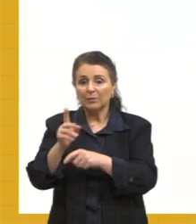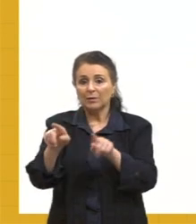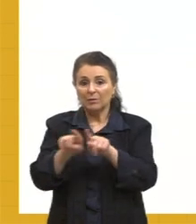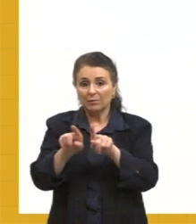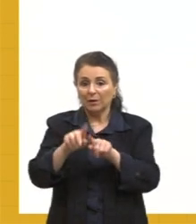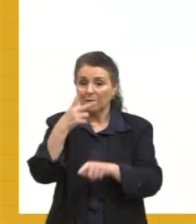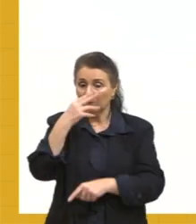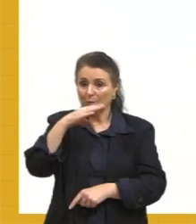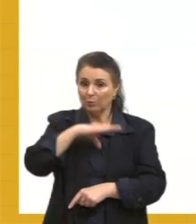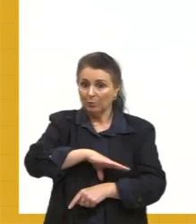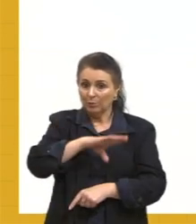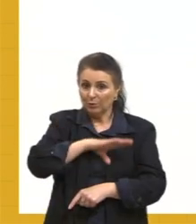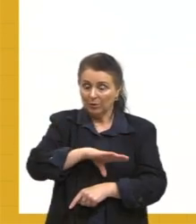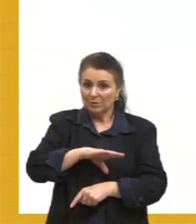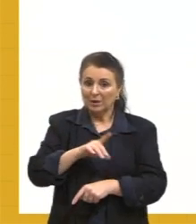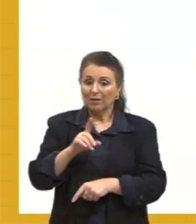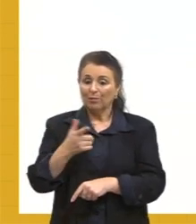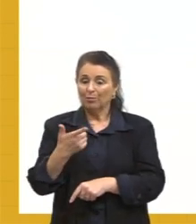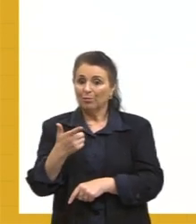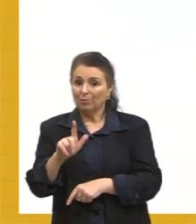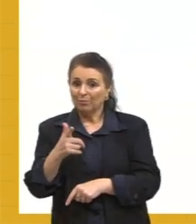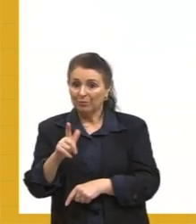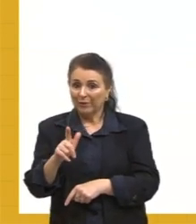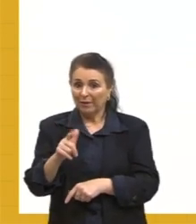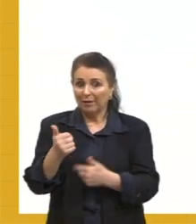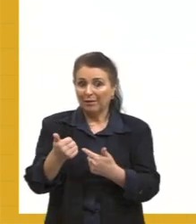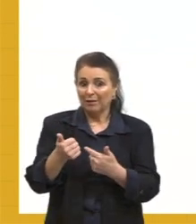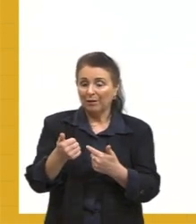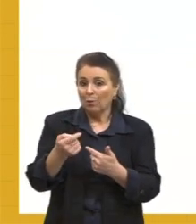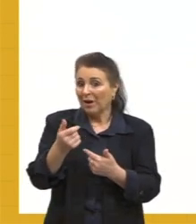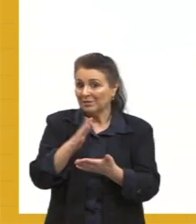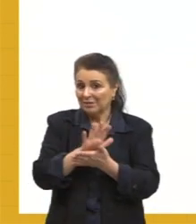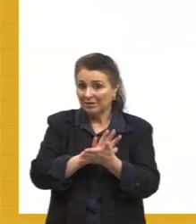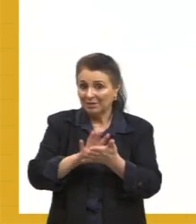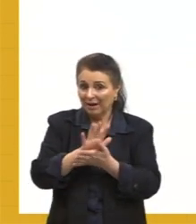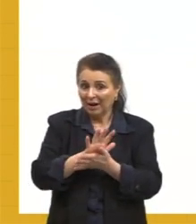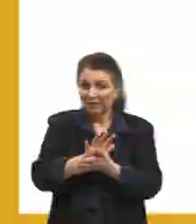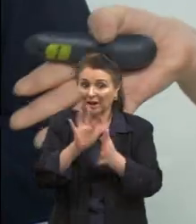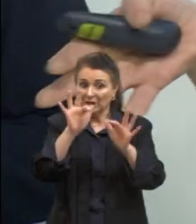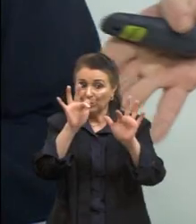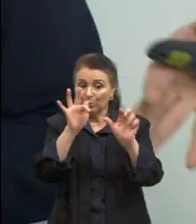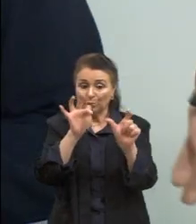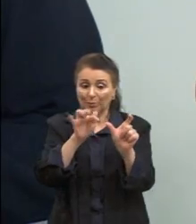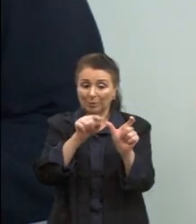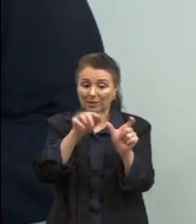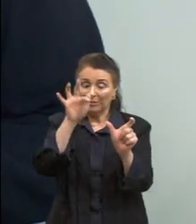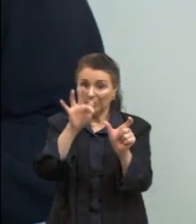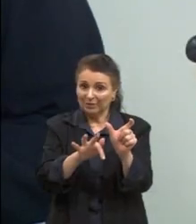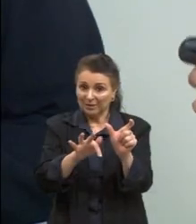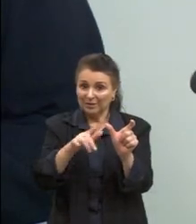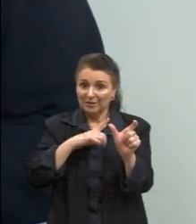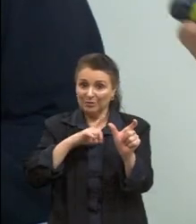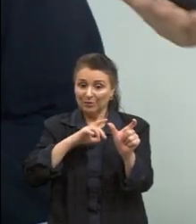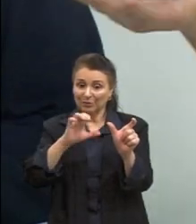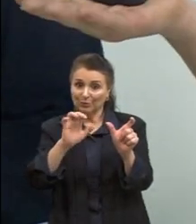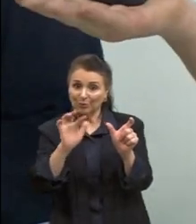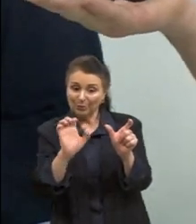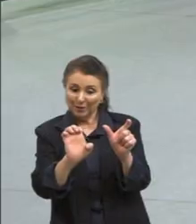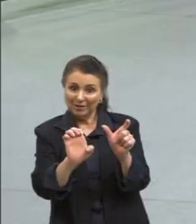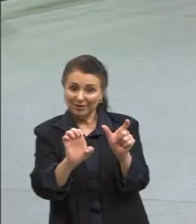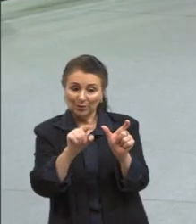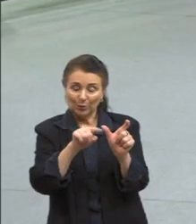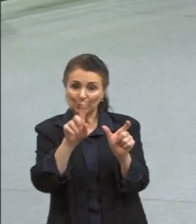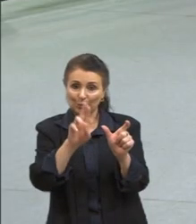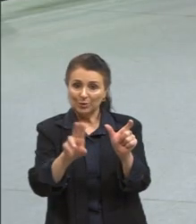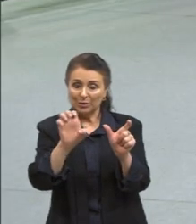as palavras não costumam terminar daquela maneira, a gente acrescenta o som do E. O mesmo ali